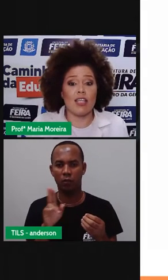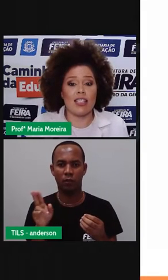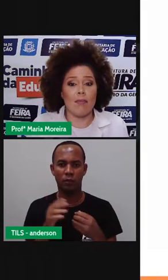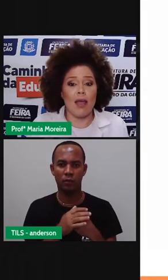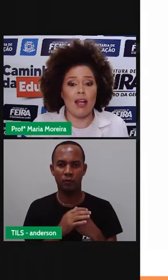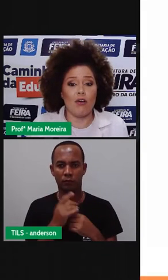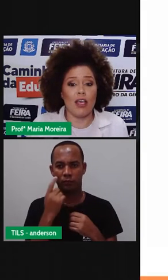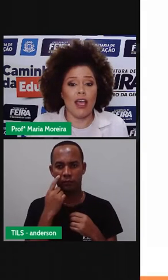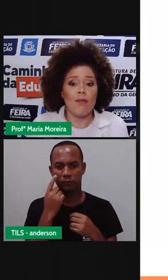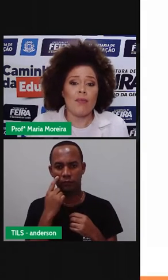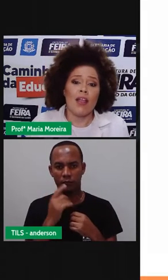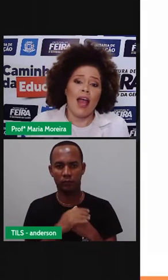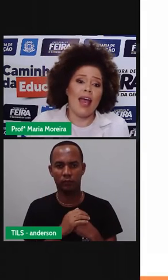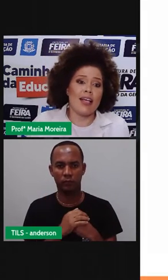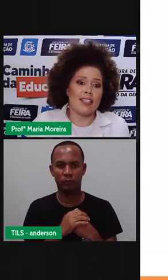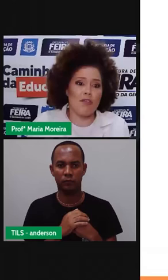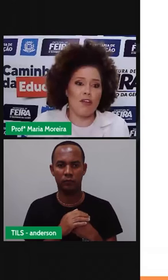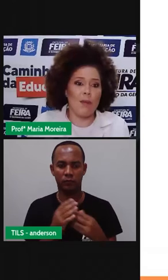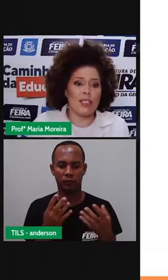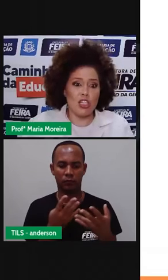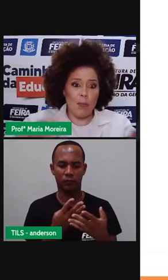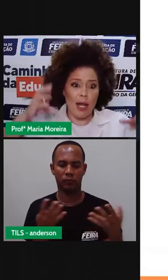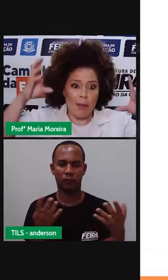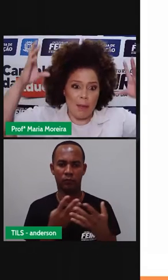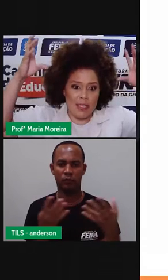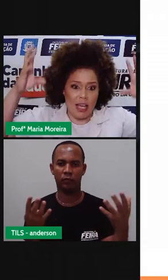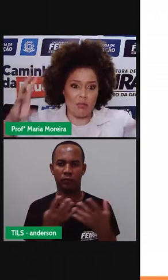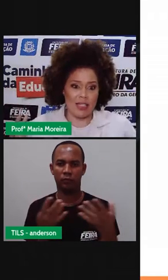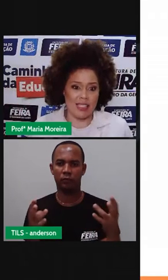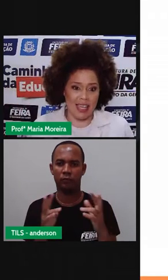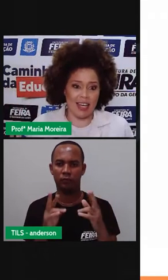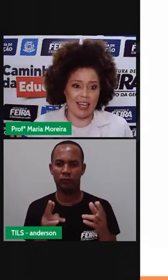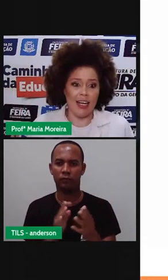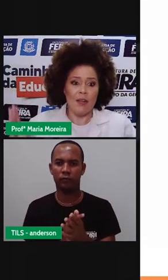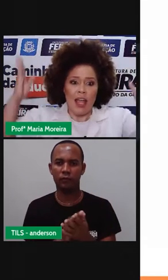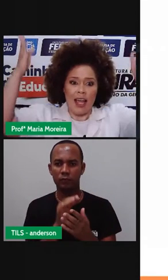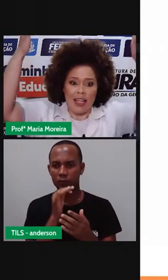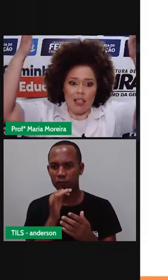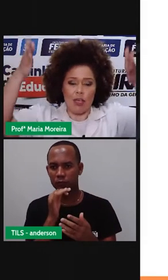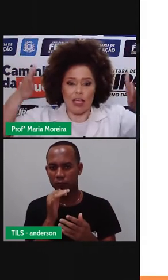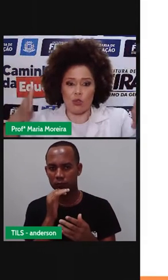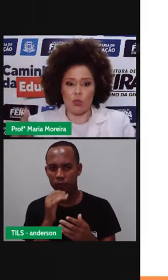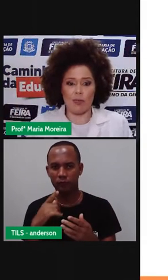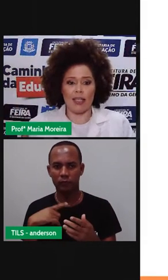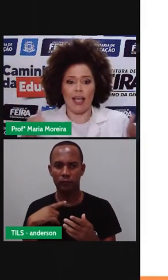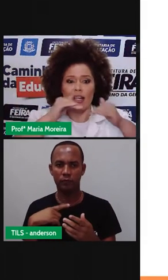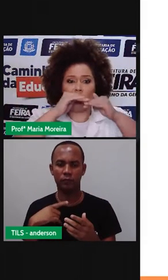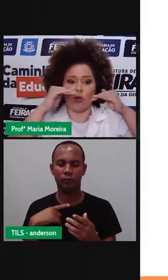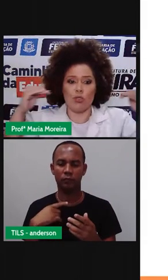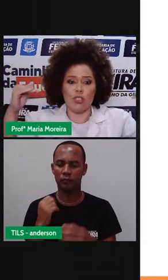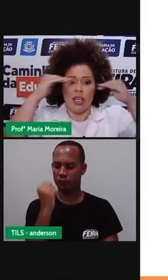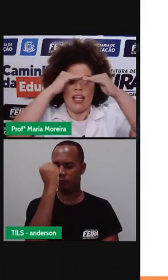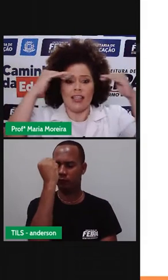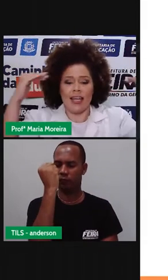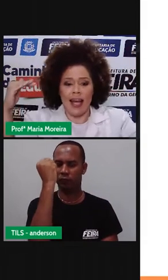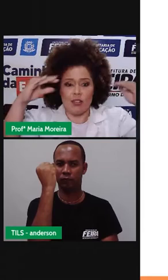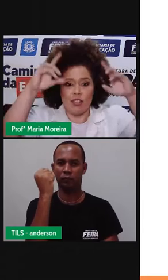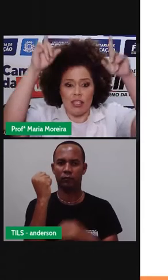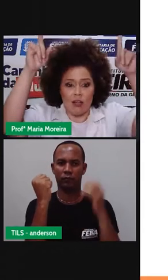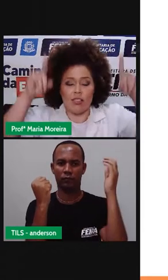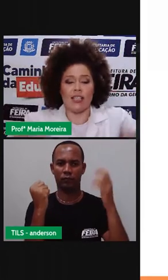desenho se assemelha ao quê? A essa forma. Se a parar pra pensar em uma cerca, ela tem o quê? As duas madeiras e os